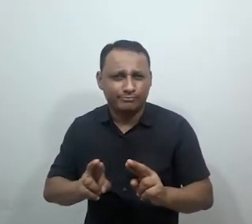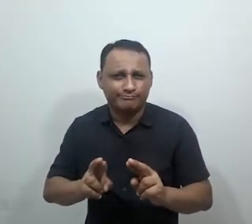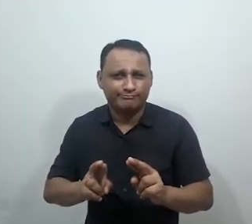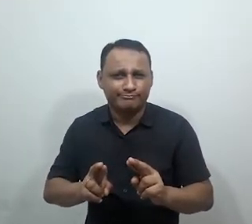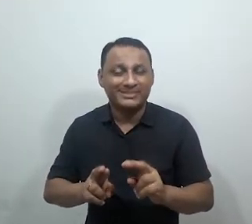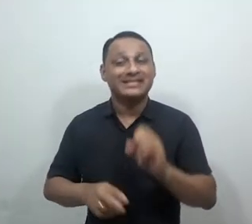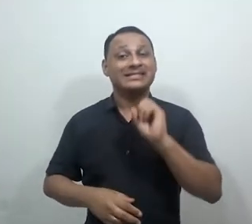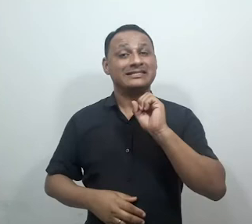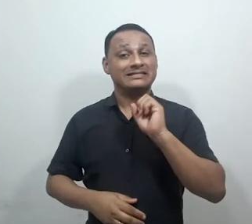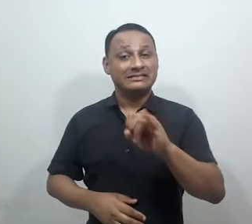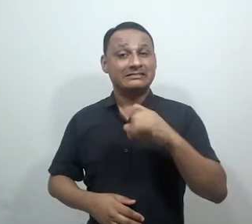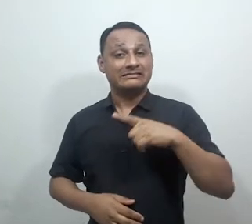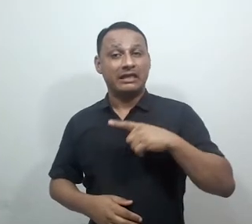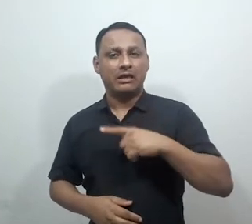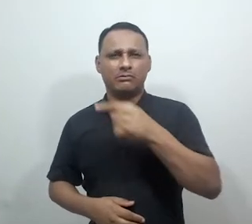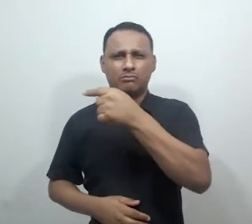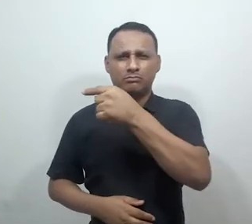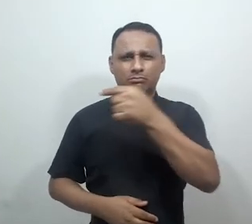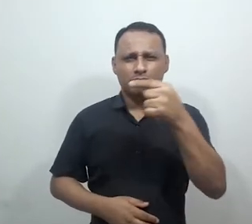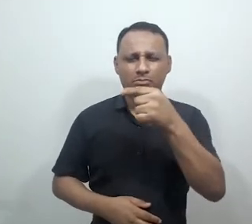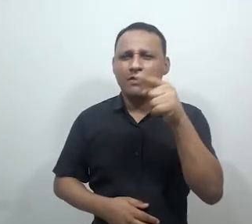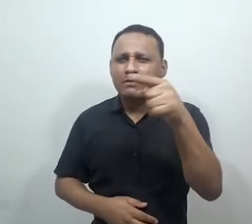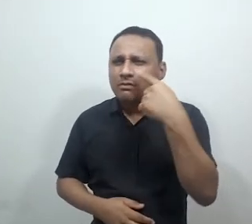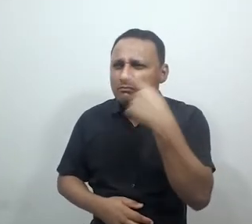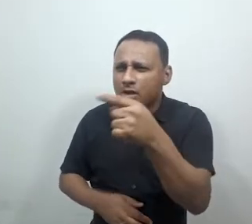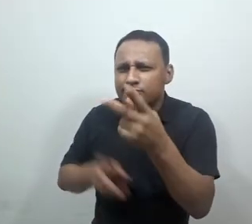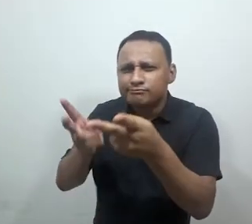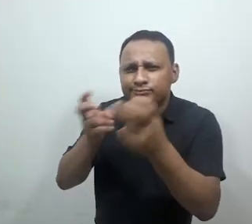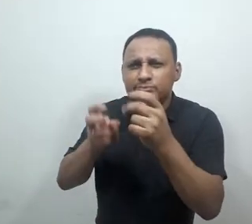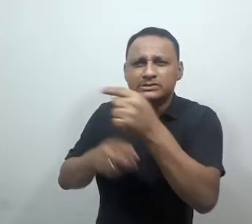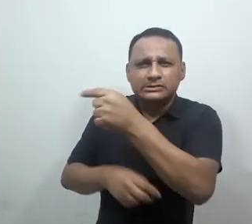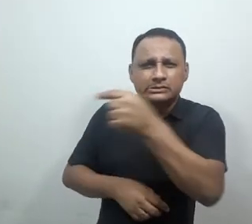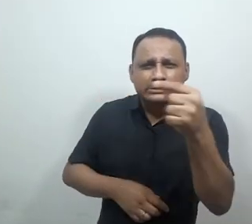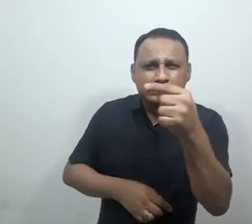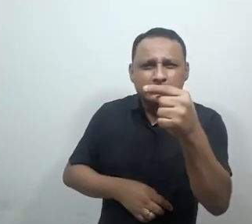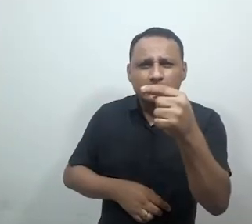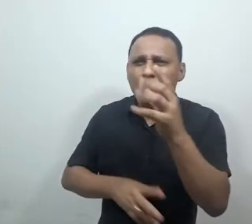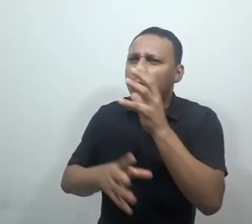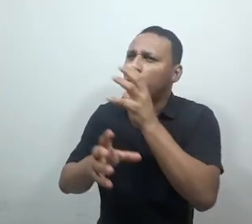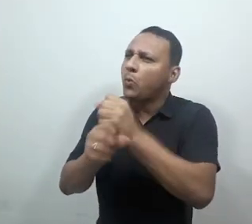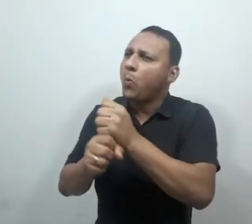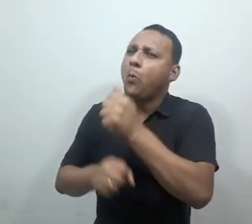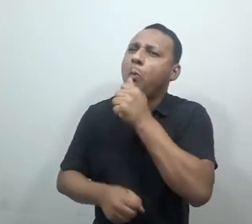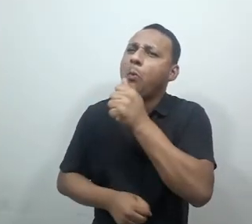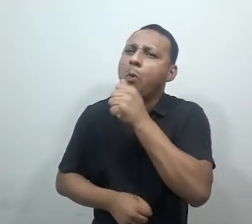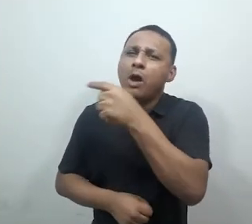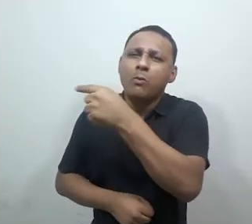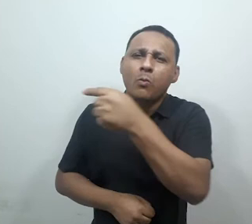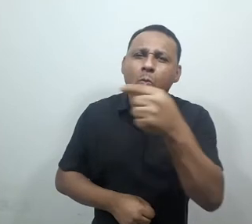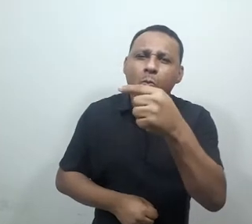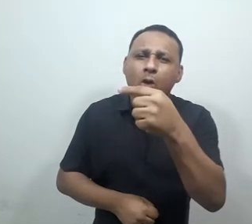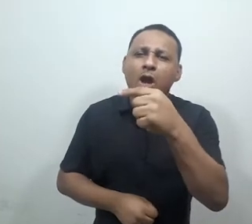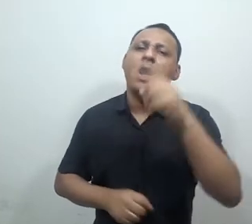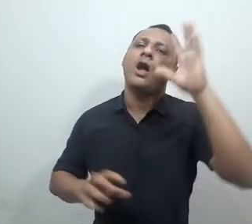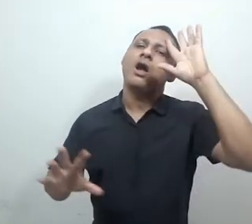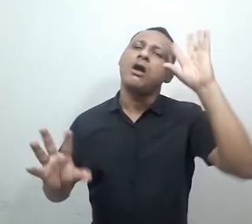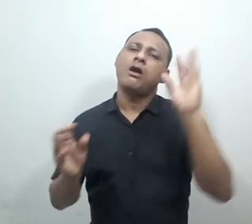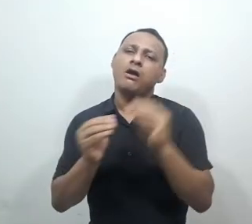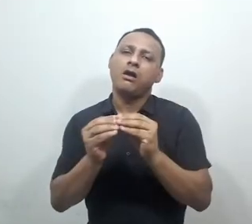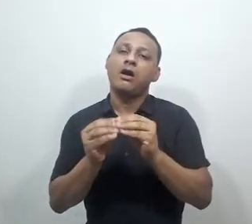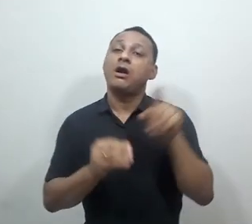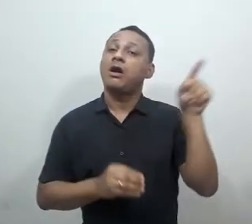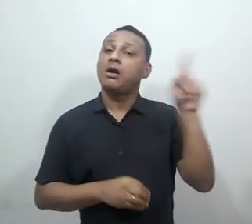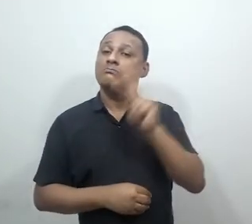um traço no lugar de um valor indicam que esta tarefa, nesse caso tarefa, essa atividade, ainda não